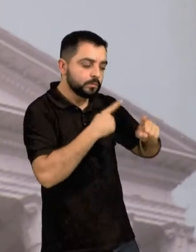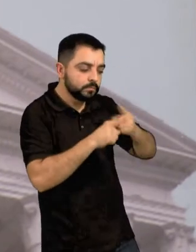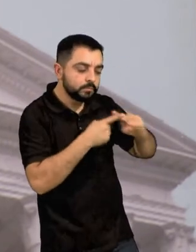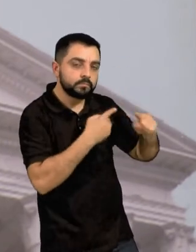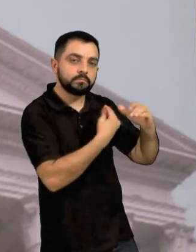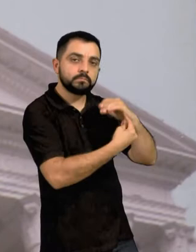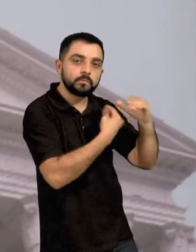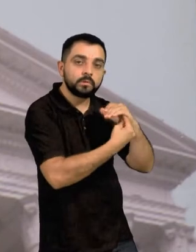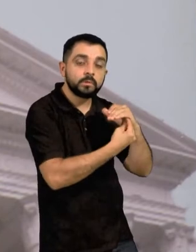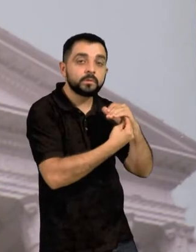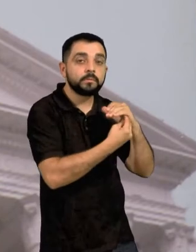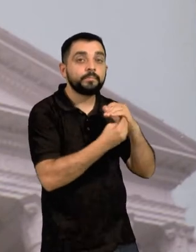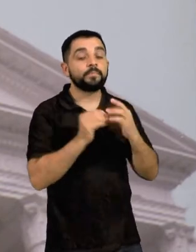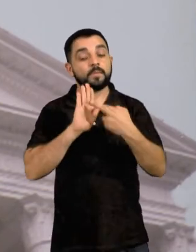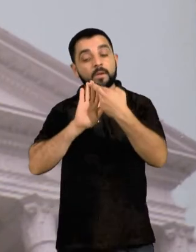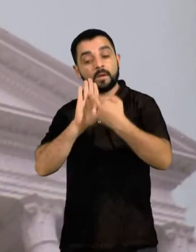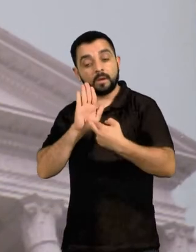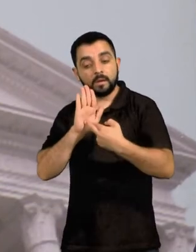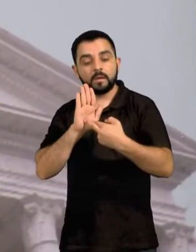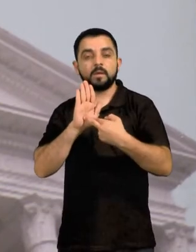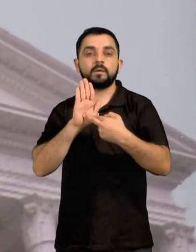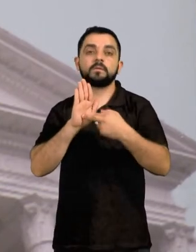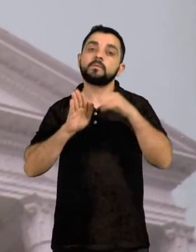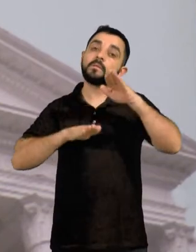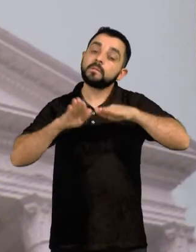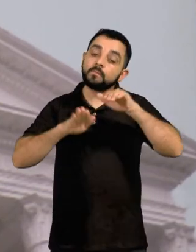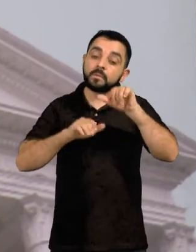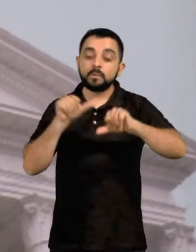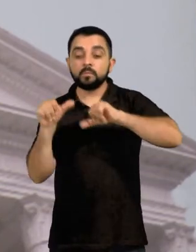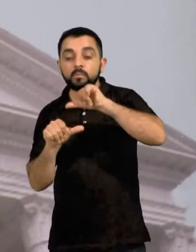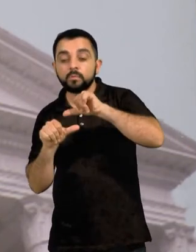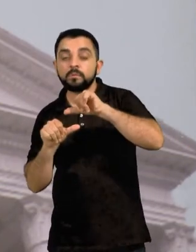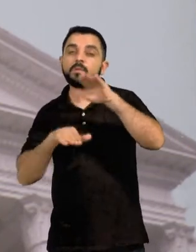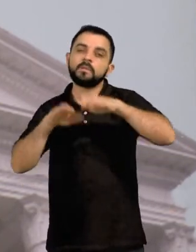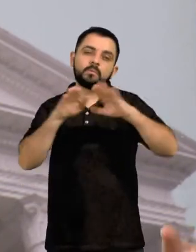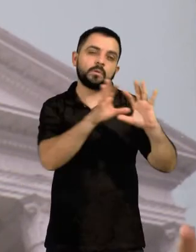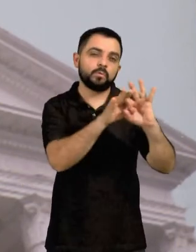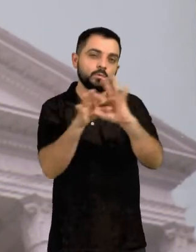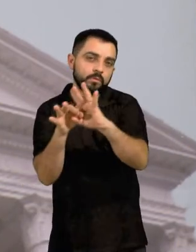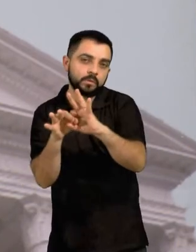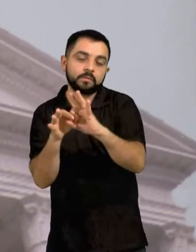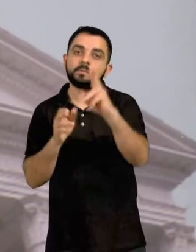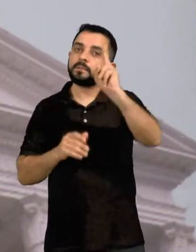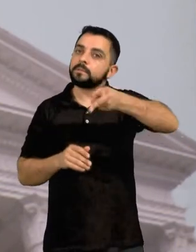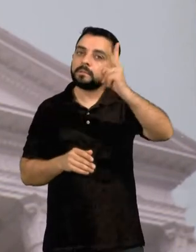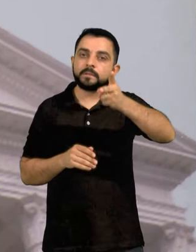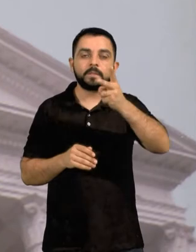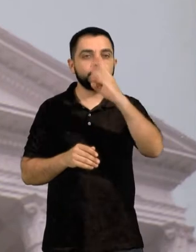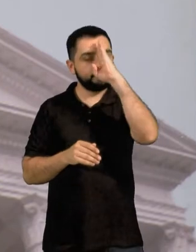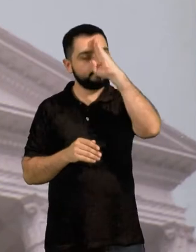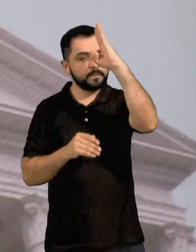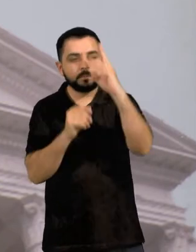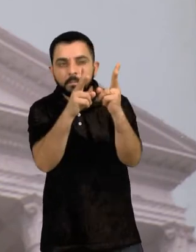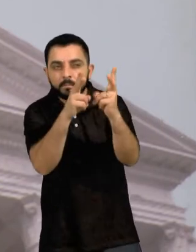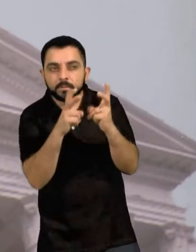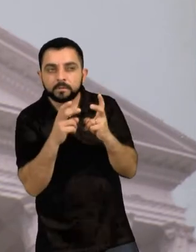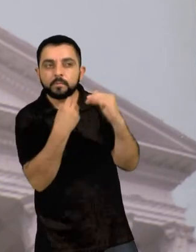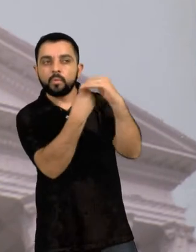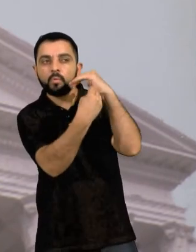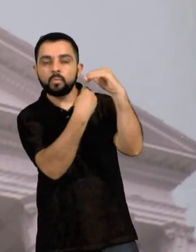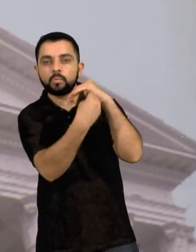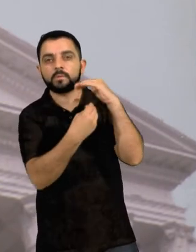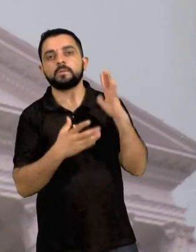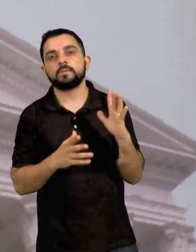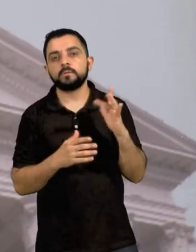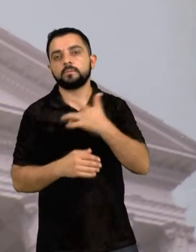nossas diretrizes podem também mudar quando o contexto mudar. E a nossa bússola, como eu já disse, são as orientações técnicas. Que